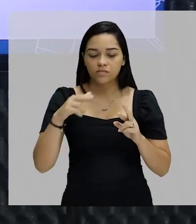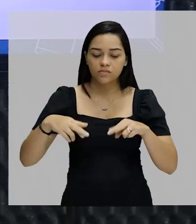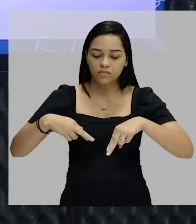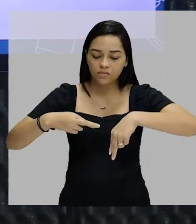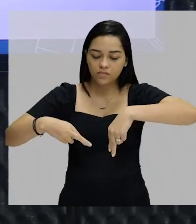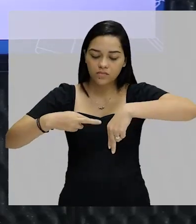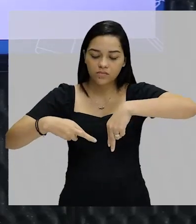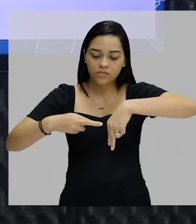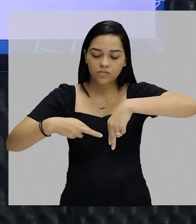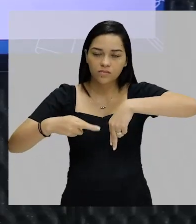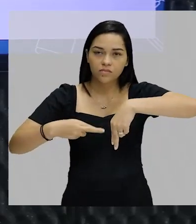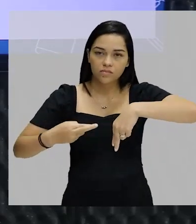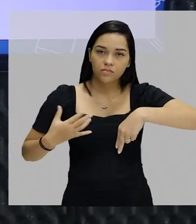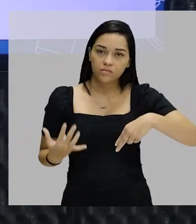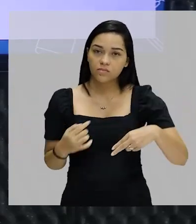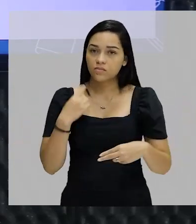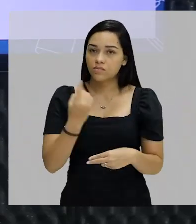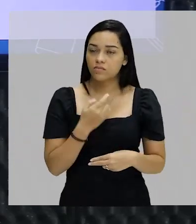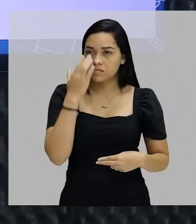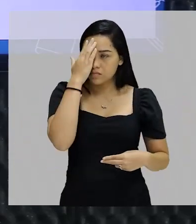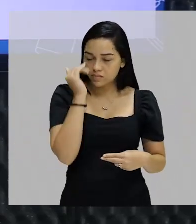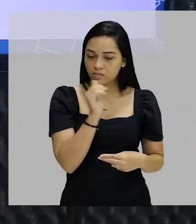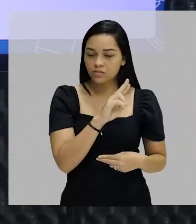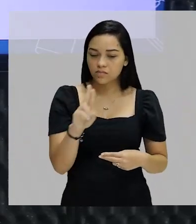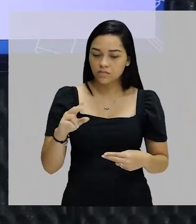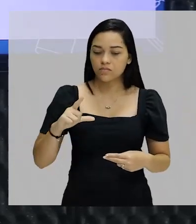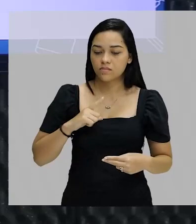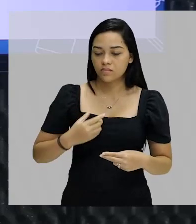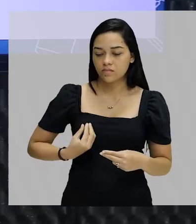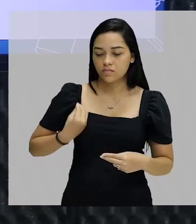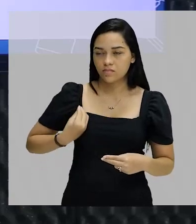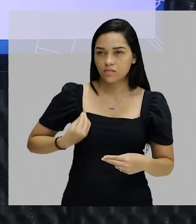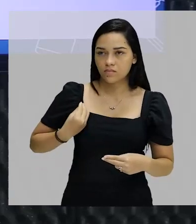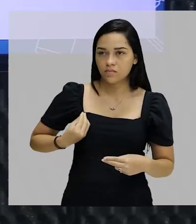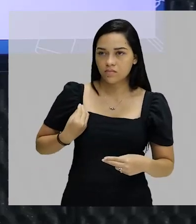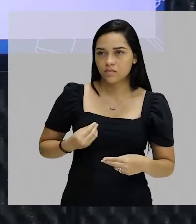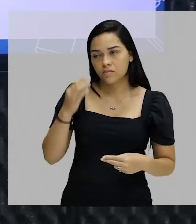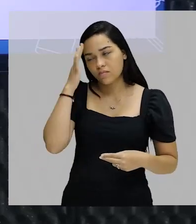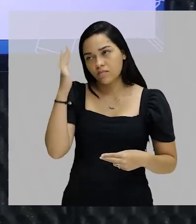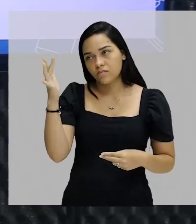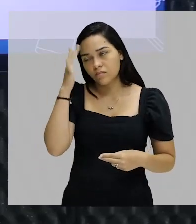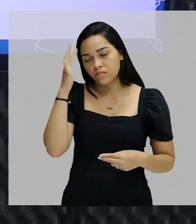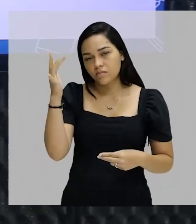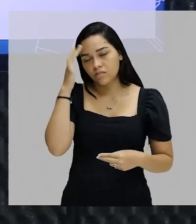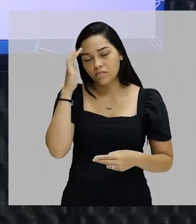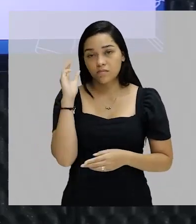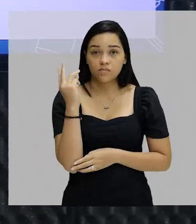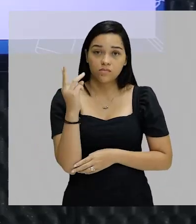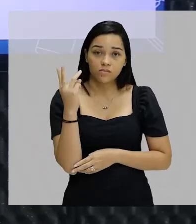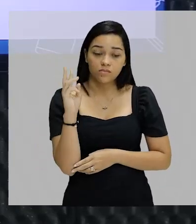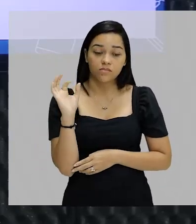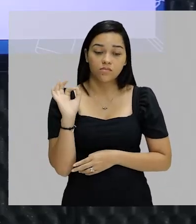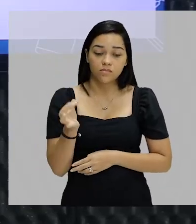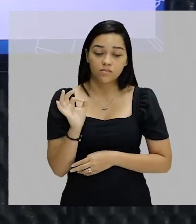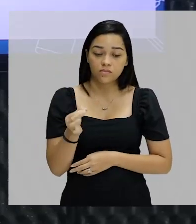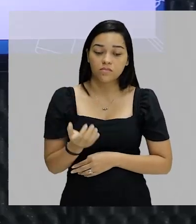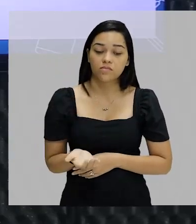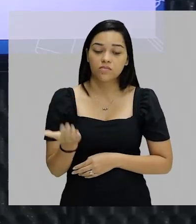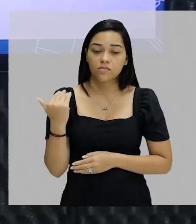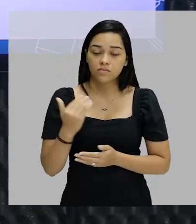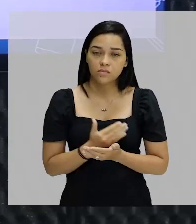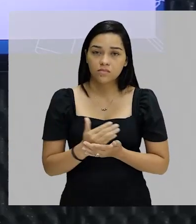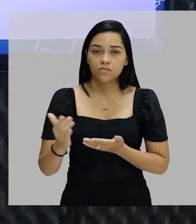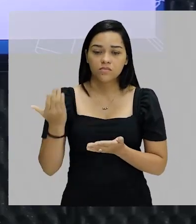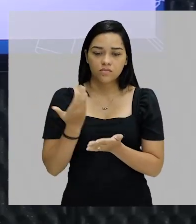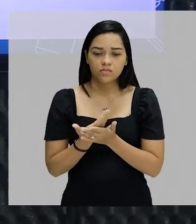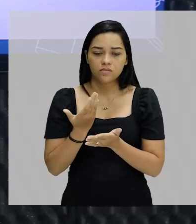Rodrigues. Então a gente sabe que esse nome está muito presente aí no nosso imaginário maranhense, beleza? Vamos então começar a